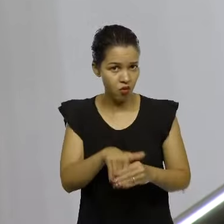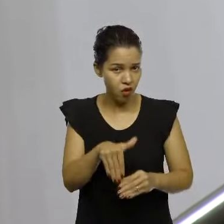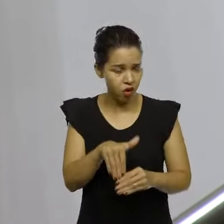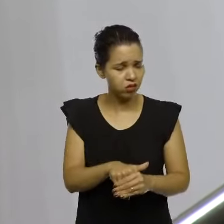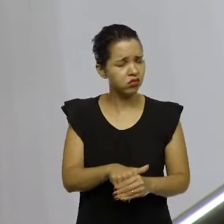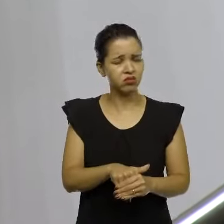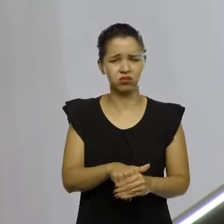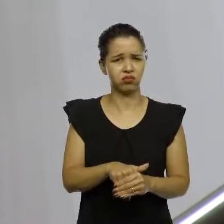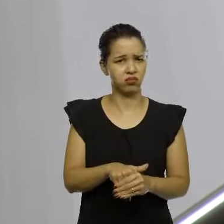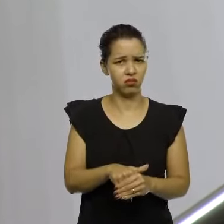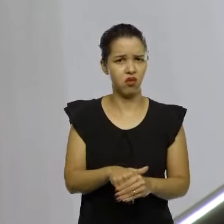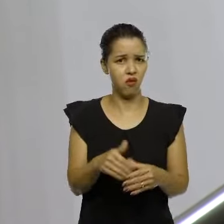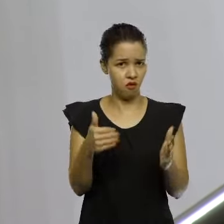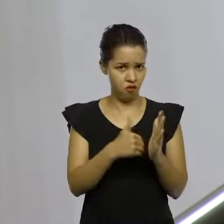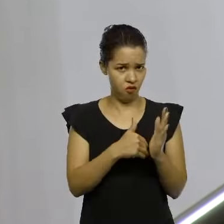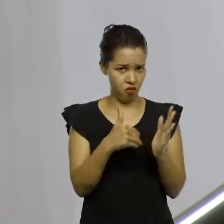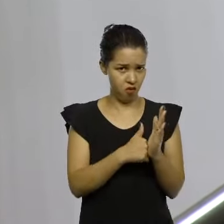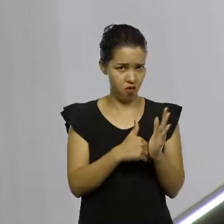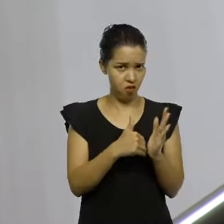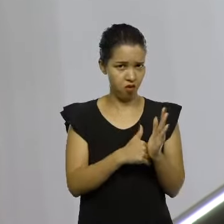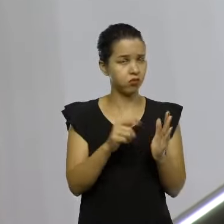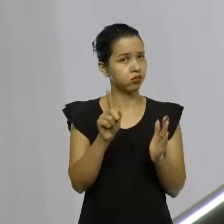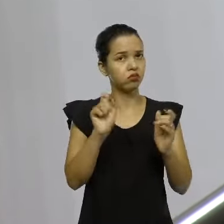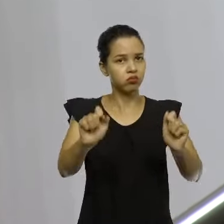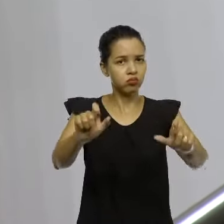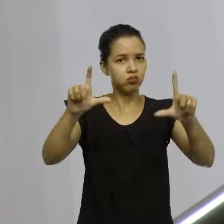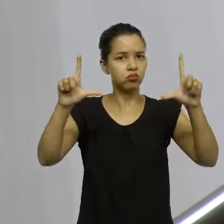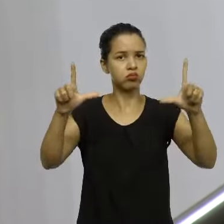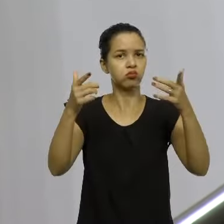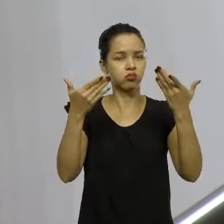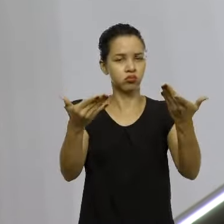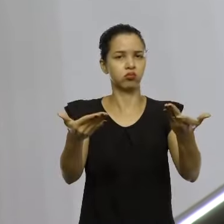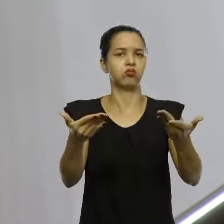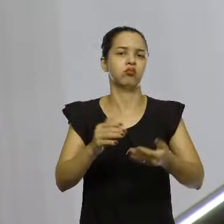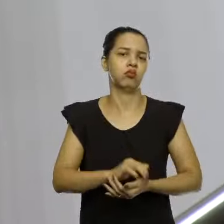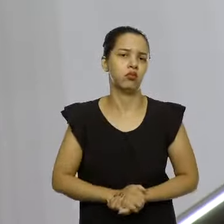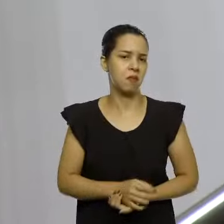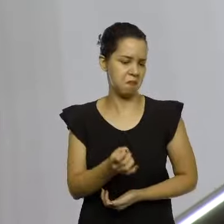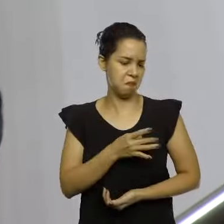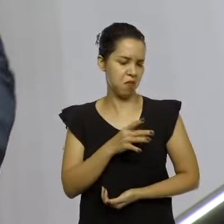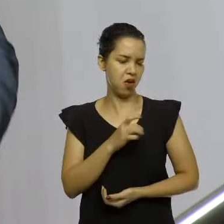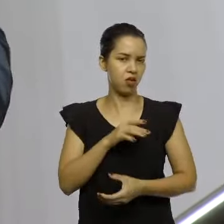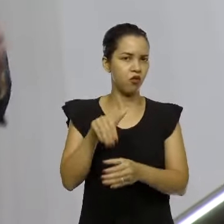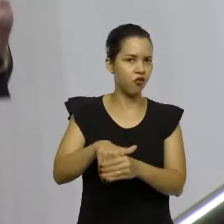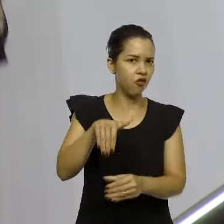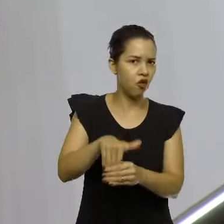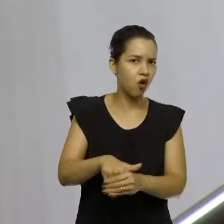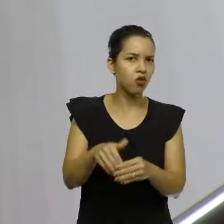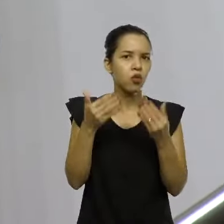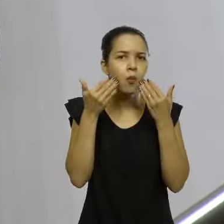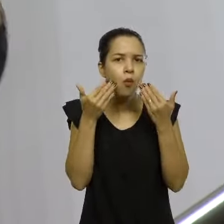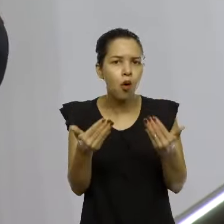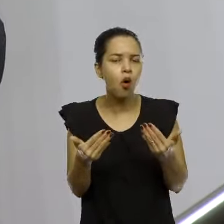O voto não é secreto. Tem o painel para isso. Não tenha medo da exposição, como eu disse.